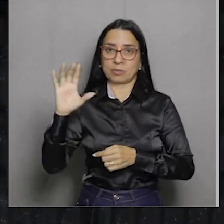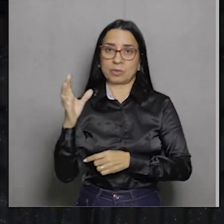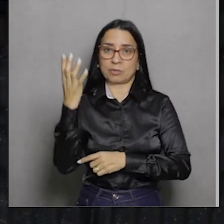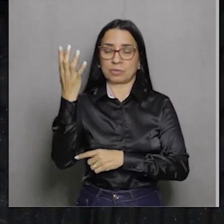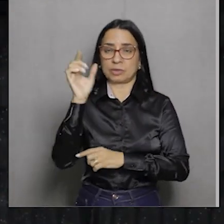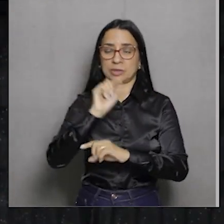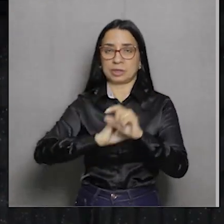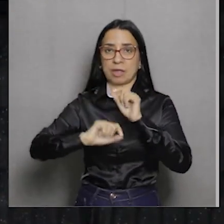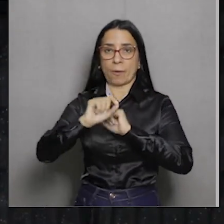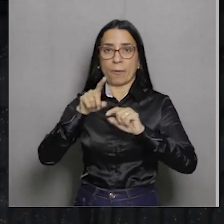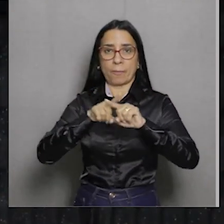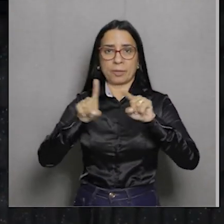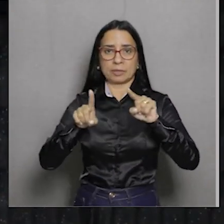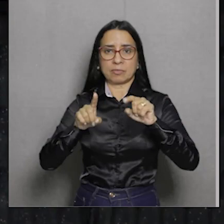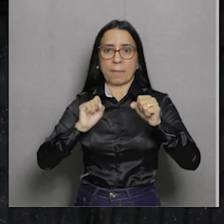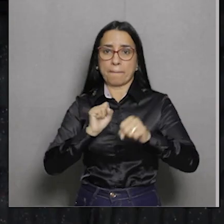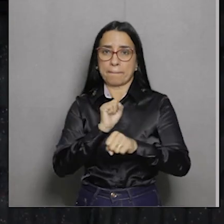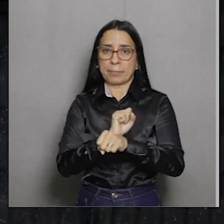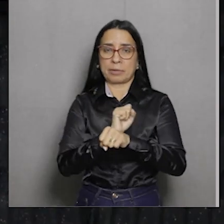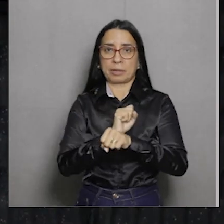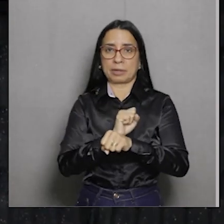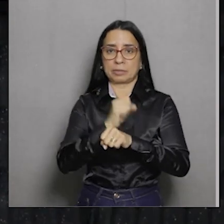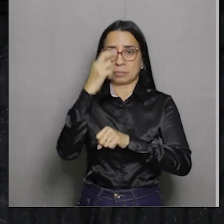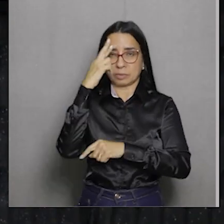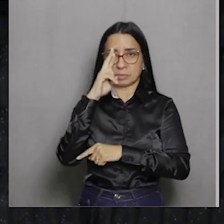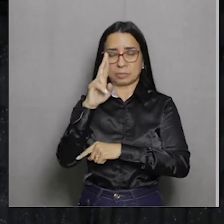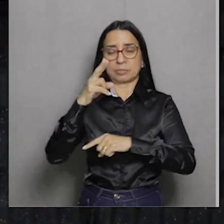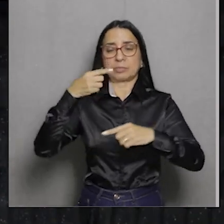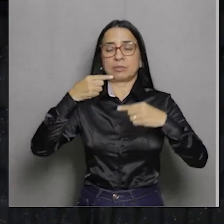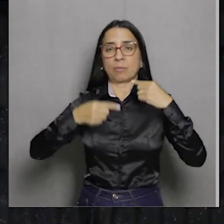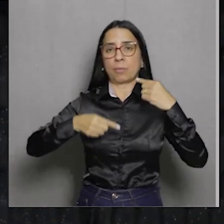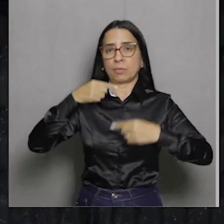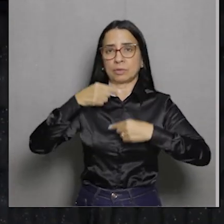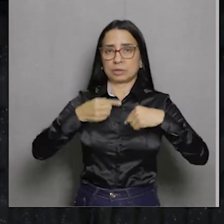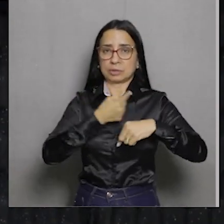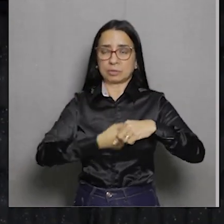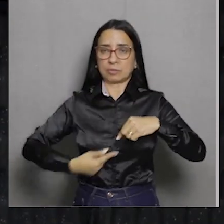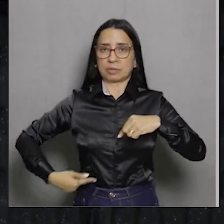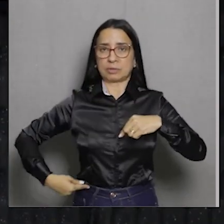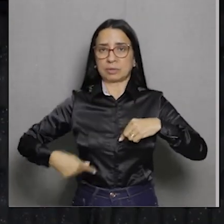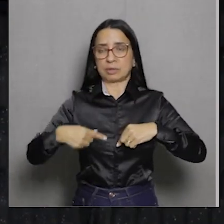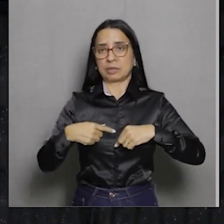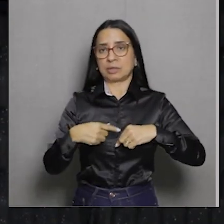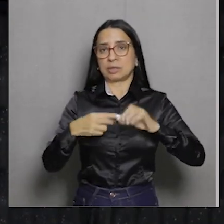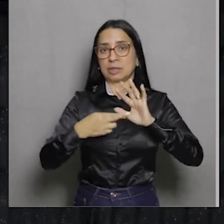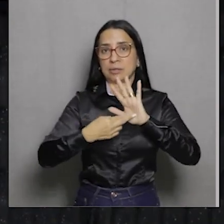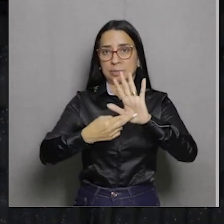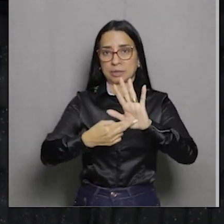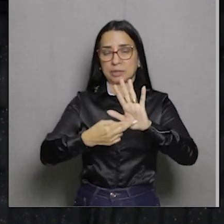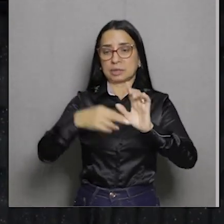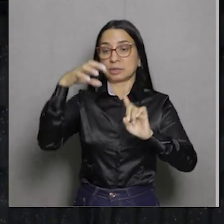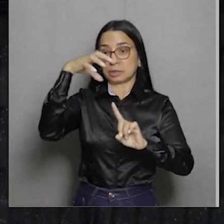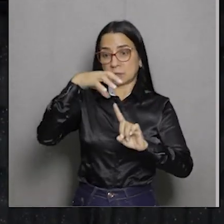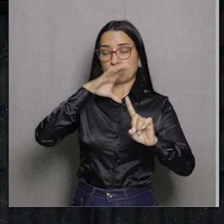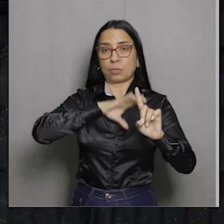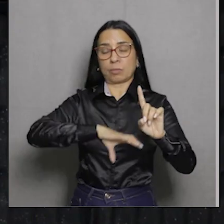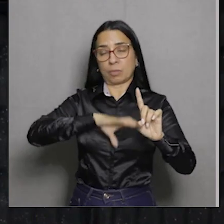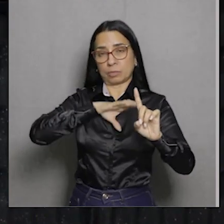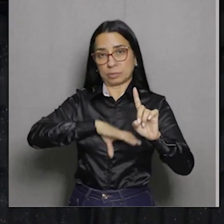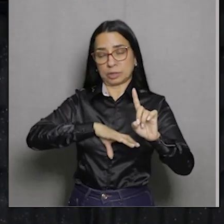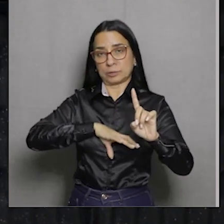pelas autoridades políticas, governamentais, representantes da coroa portuguesa.